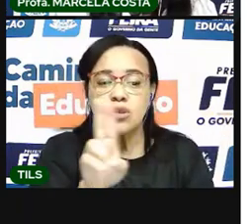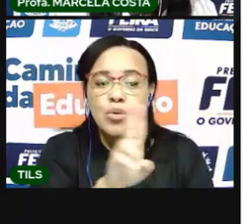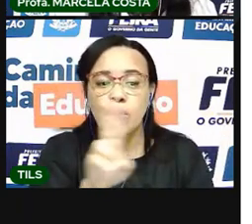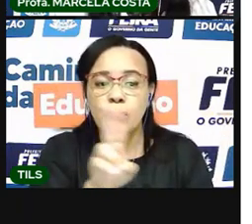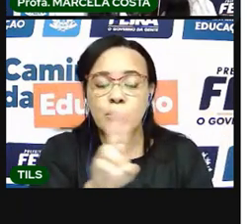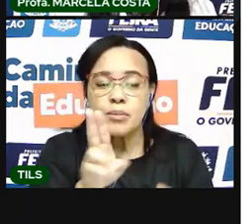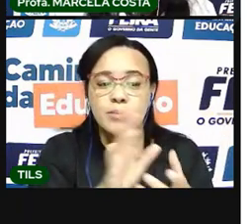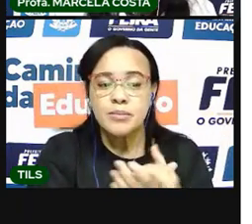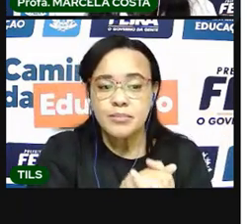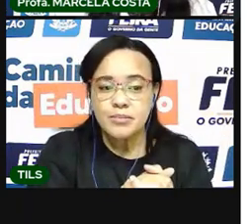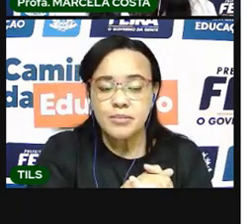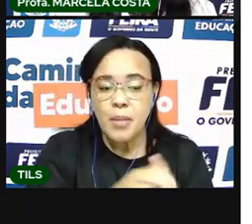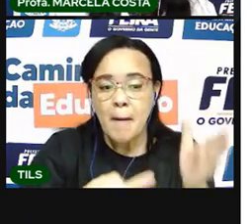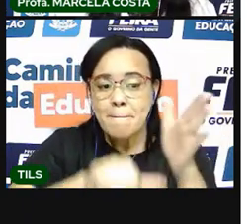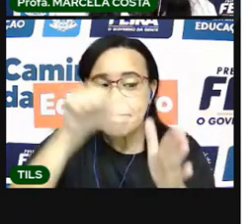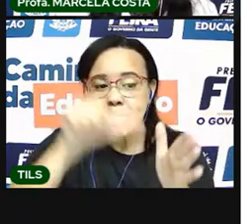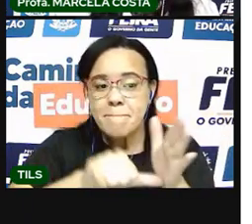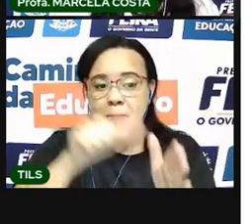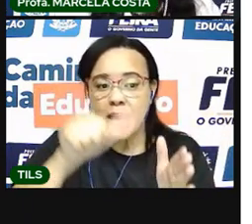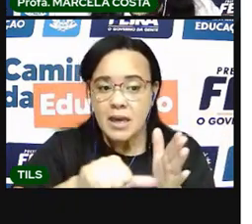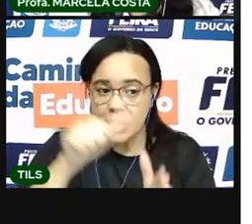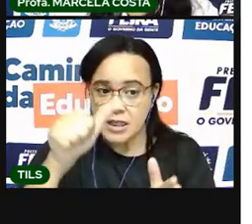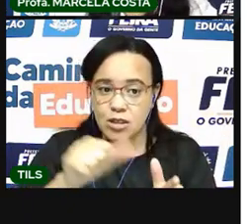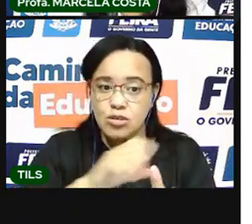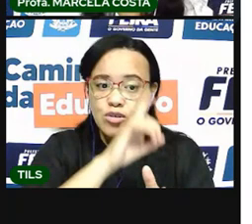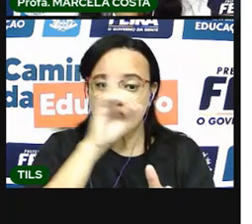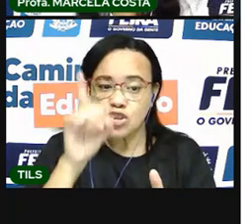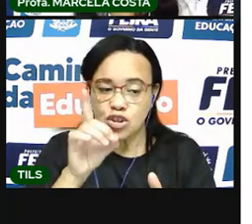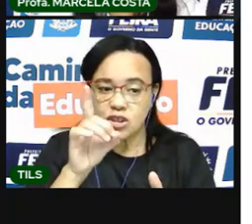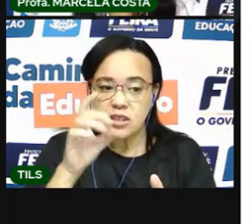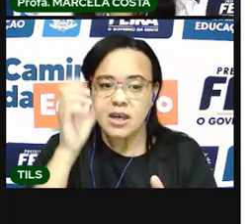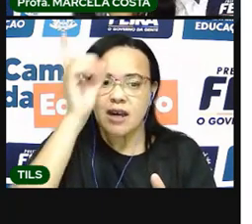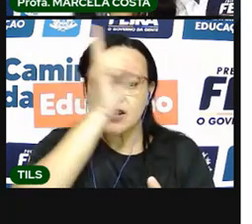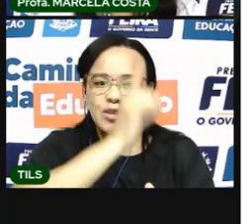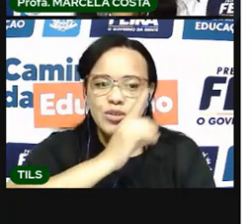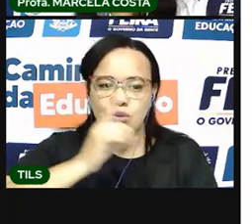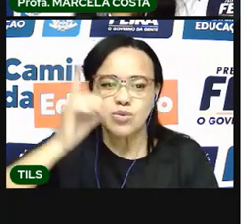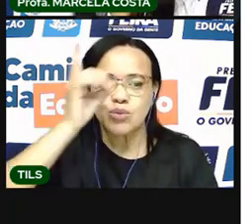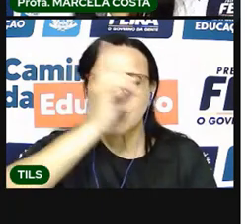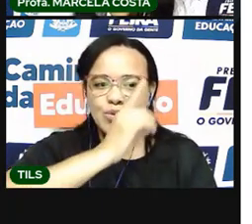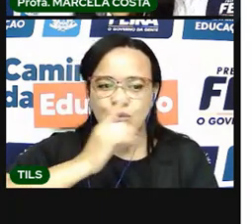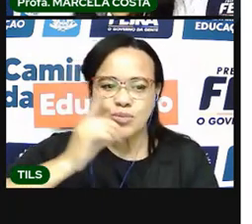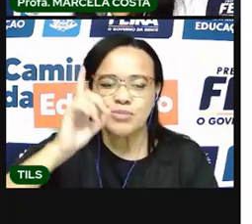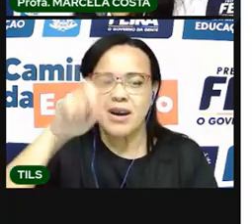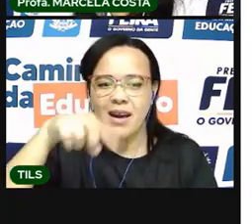Primeiro dia da semana é o domingo. Olha como a gente escreve domingo.